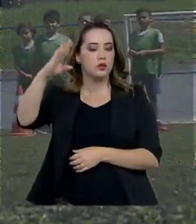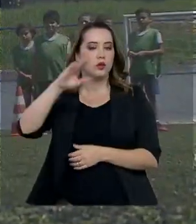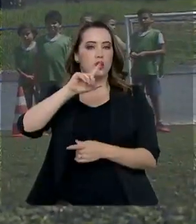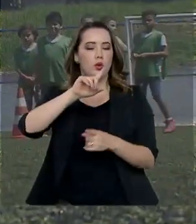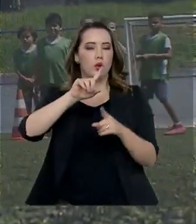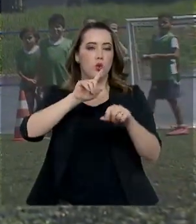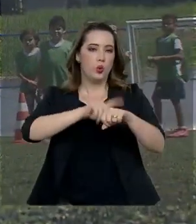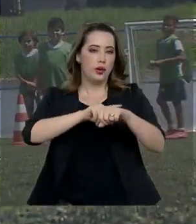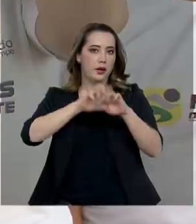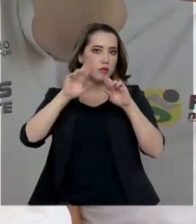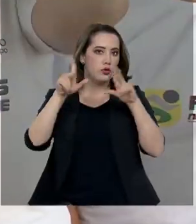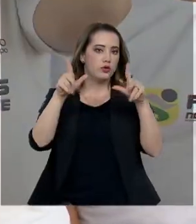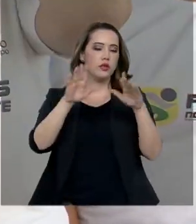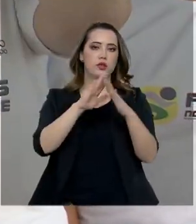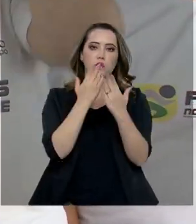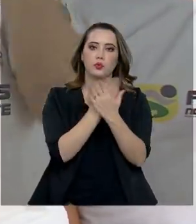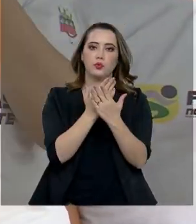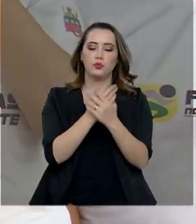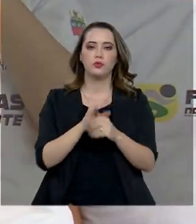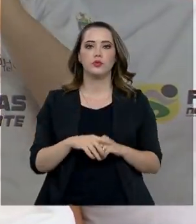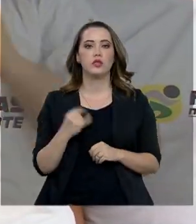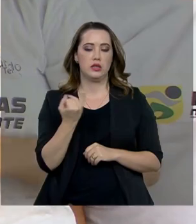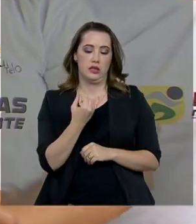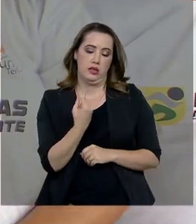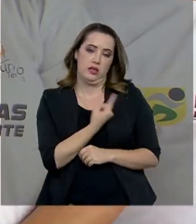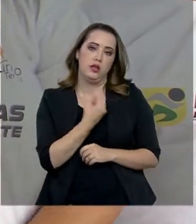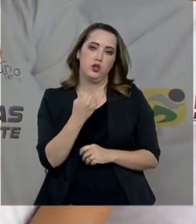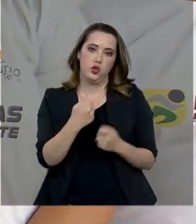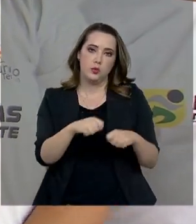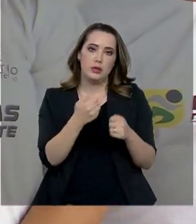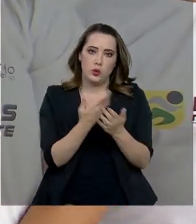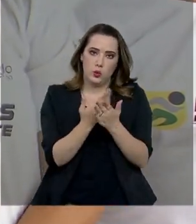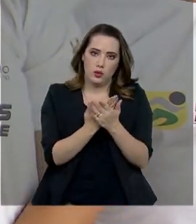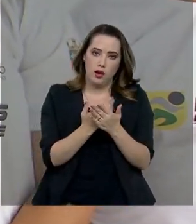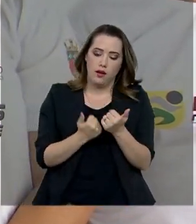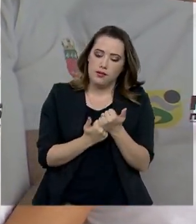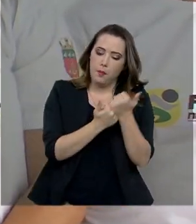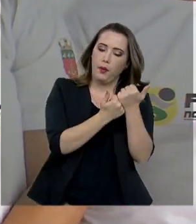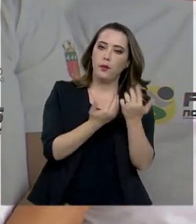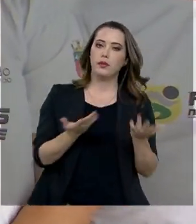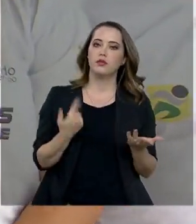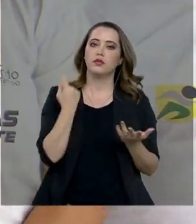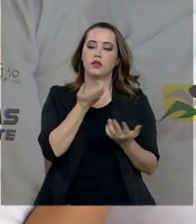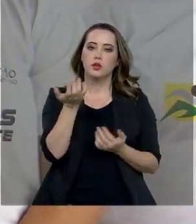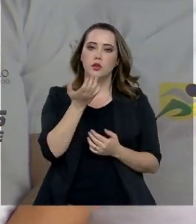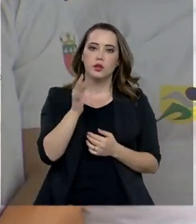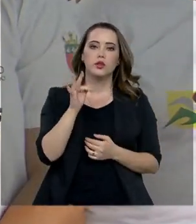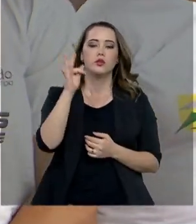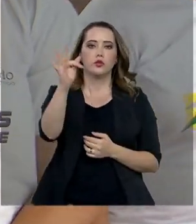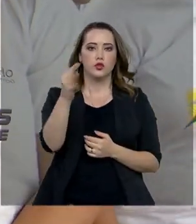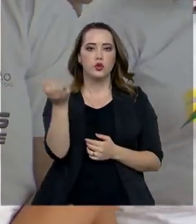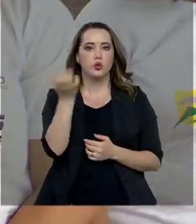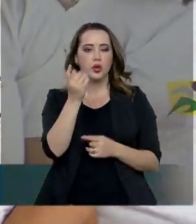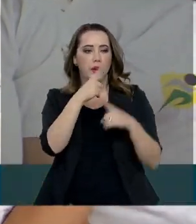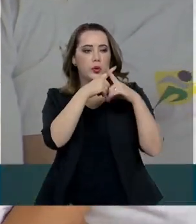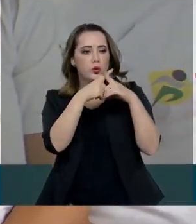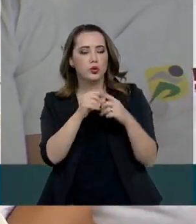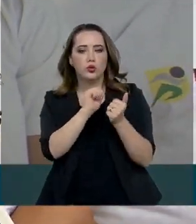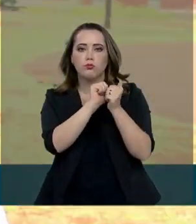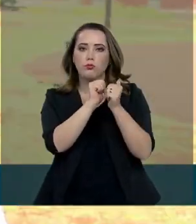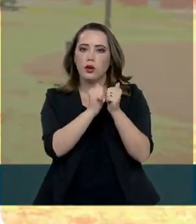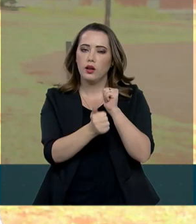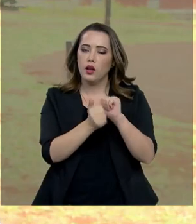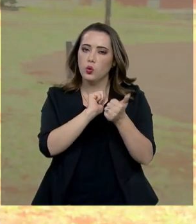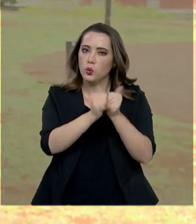contraturno da escola. Quando a gente precisa de nota, eles ajudam a gente a estudar. E eu pretendo seguir carreira, tipo jogando e esporte